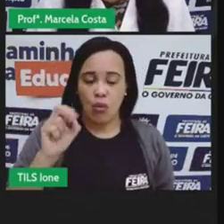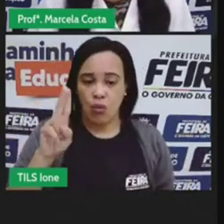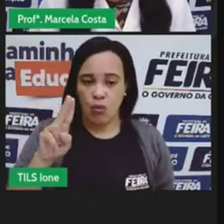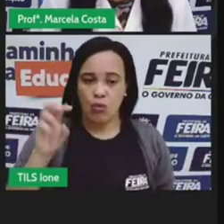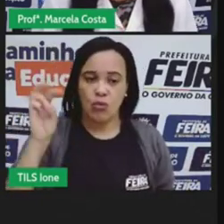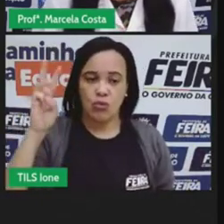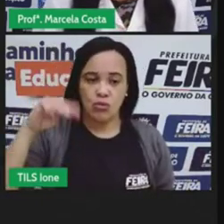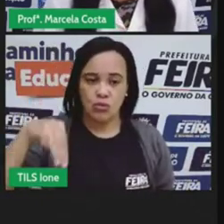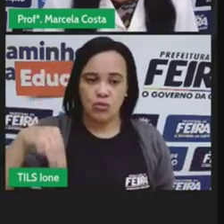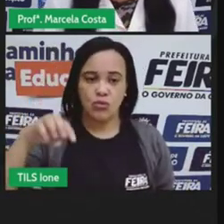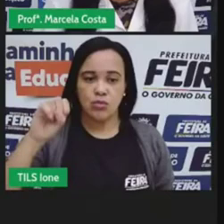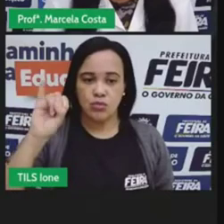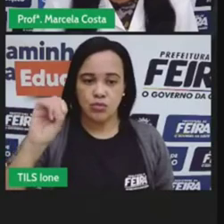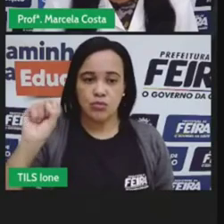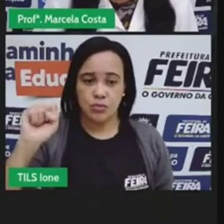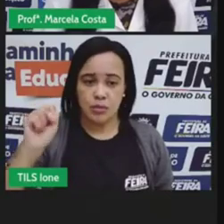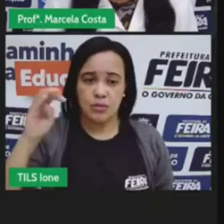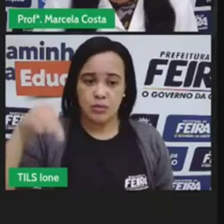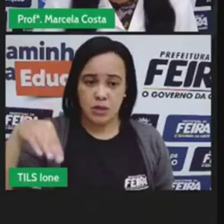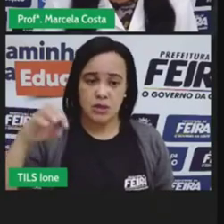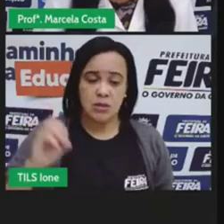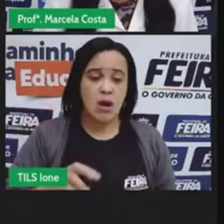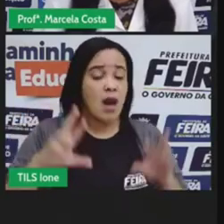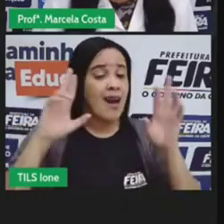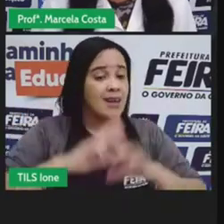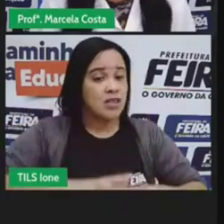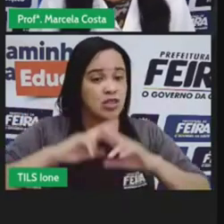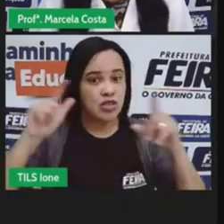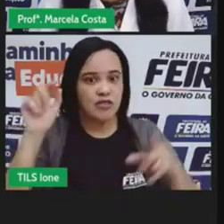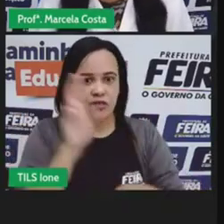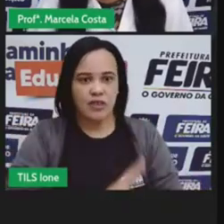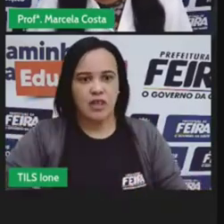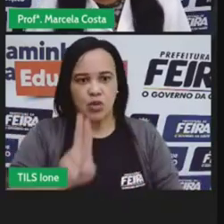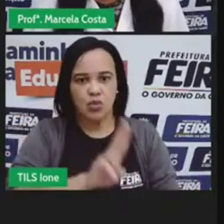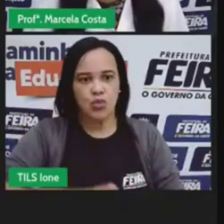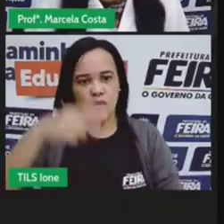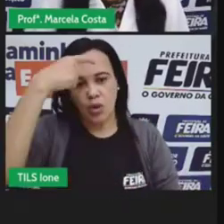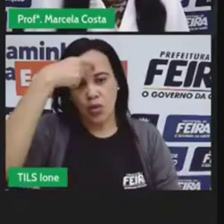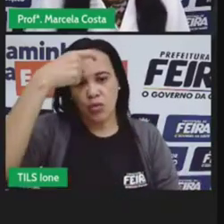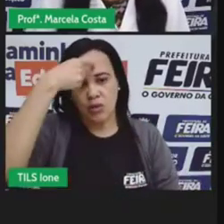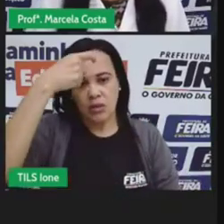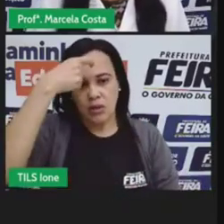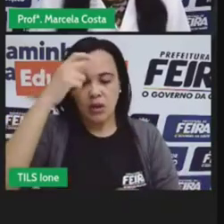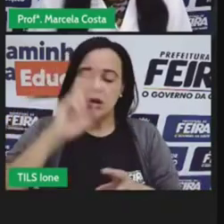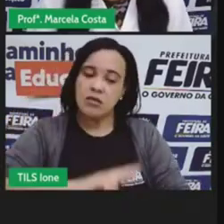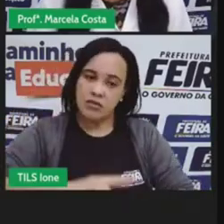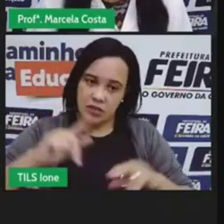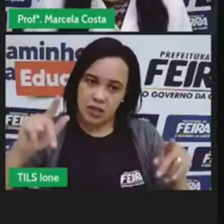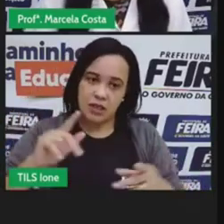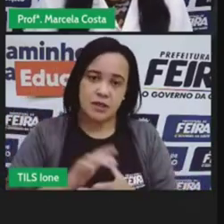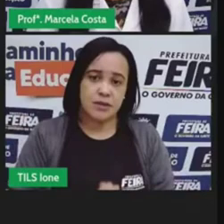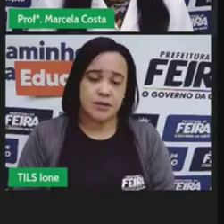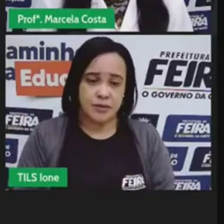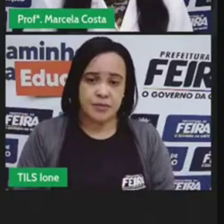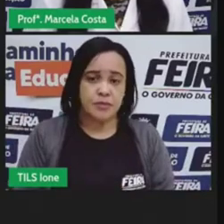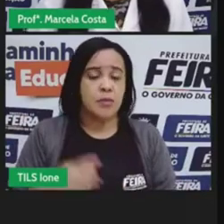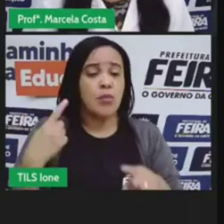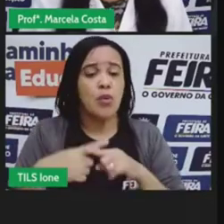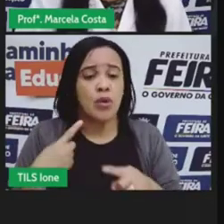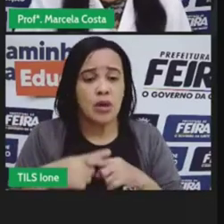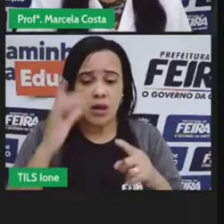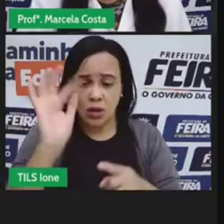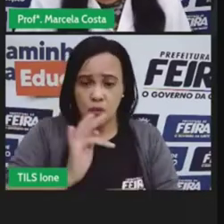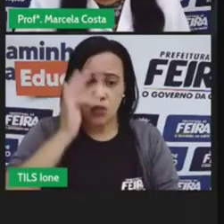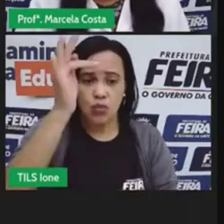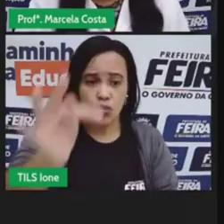exageradamente sem pensar nas necessidades e elas traz consequências diversas como o